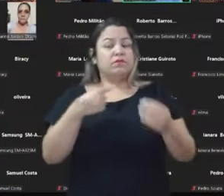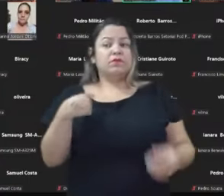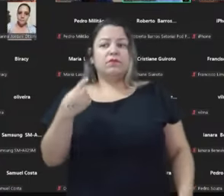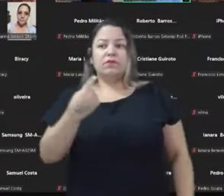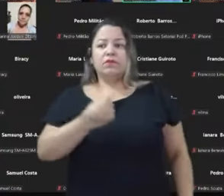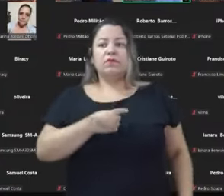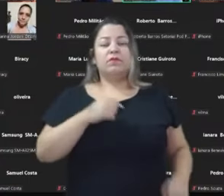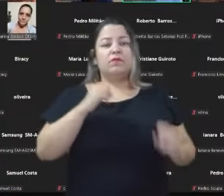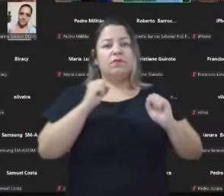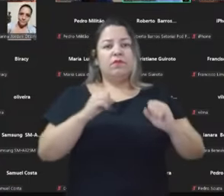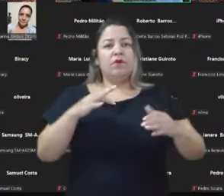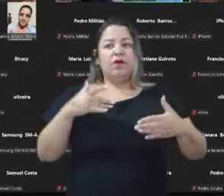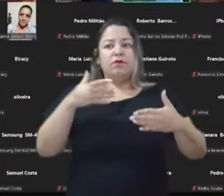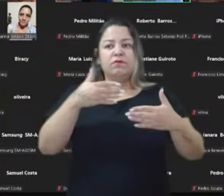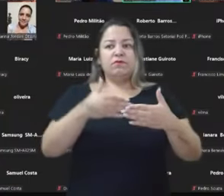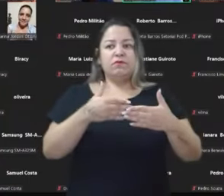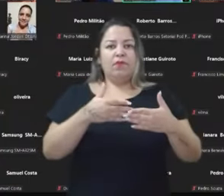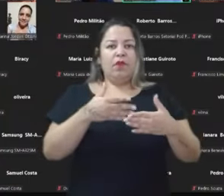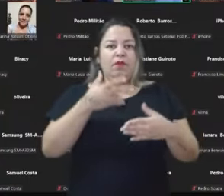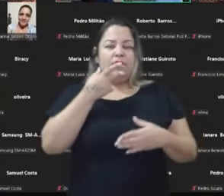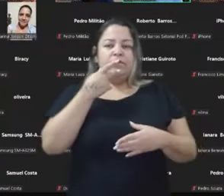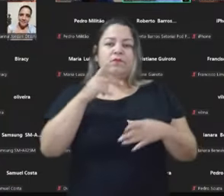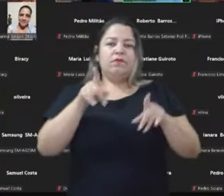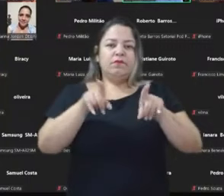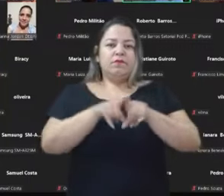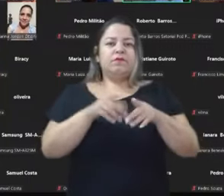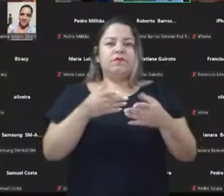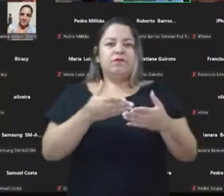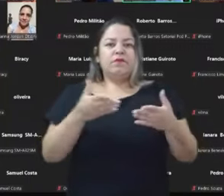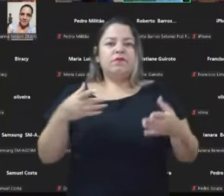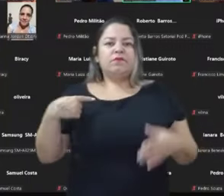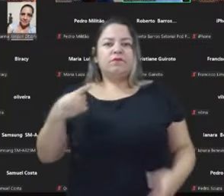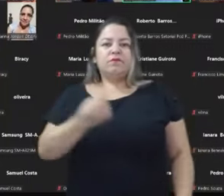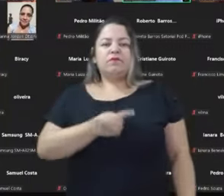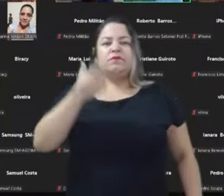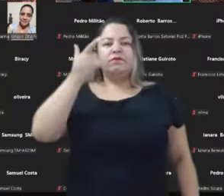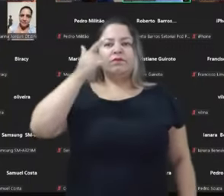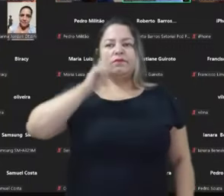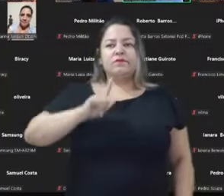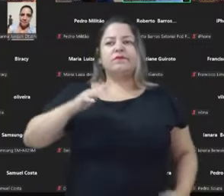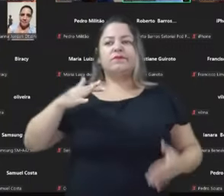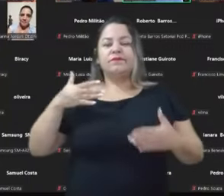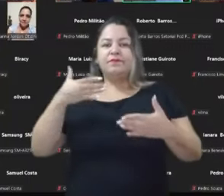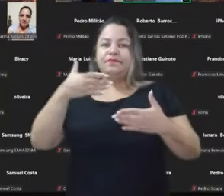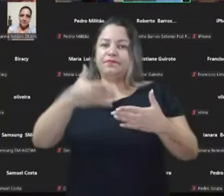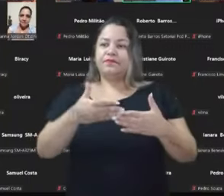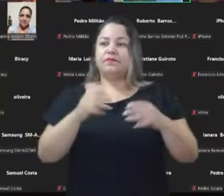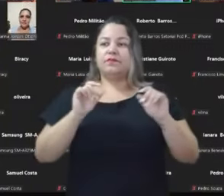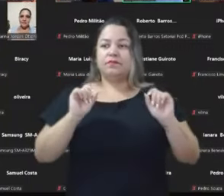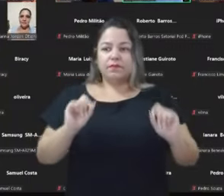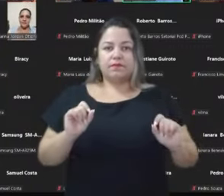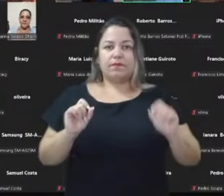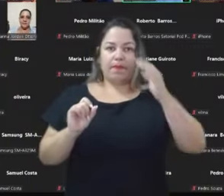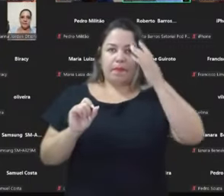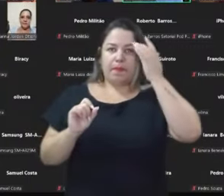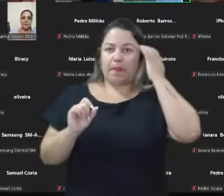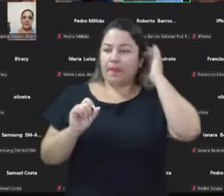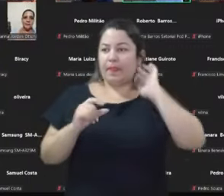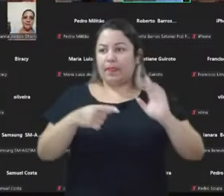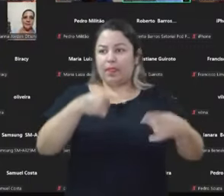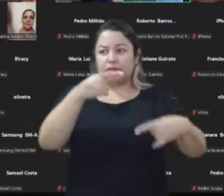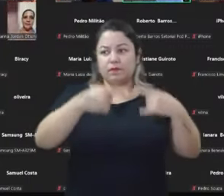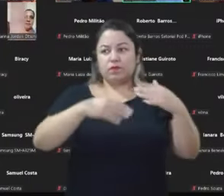avançar. Eu só queria dizer para vocês que a gente tem condições, sim, de avançar e de fazer esse debate e essa